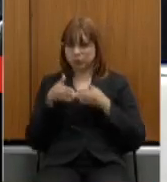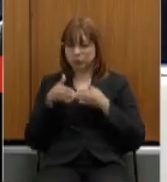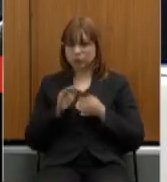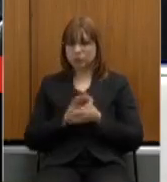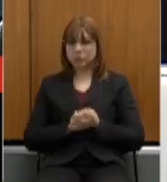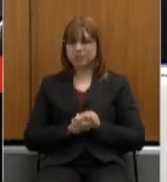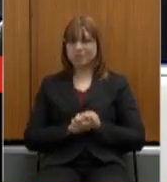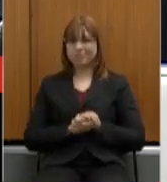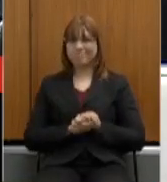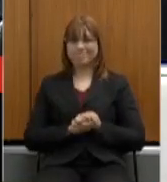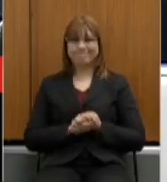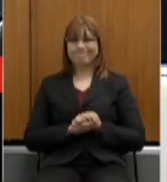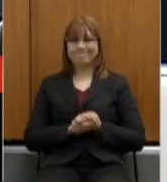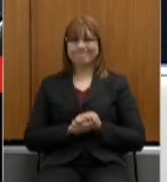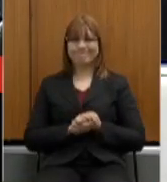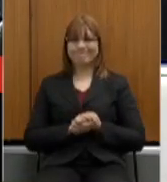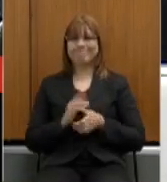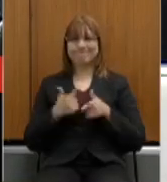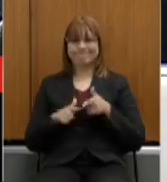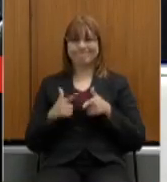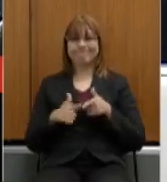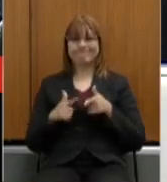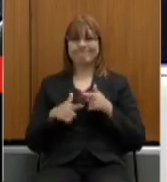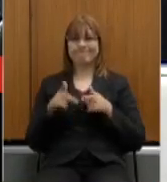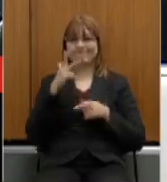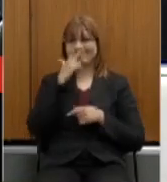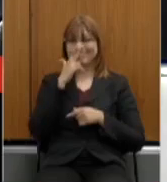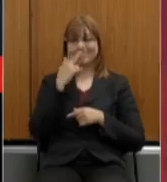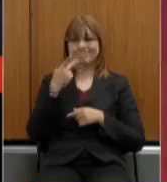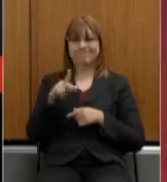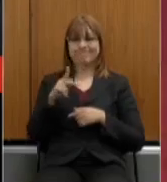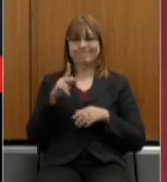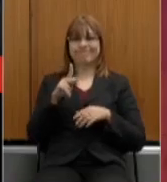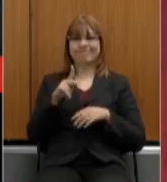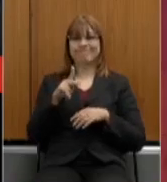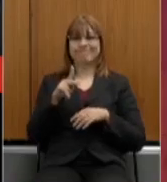não ainda temos problema parece que é no áudio aí da sua